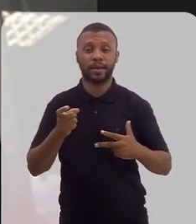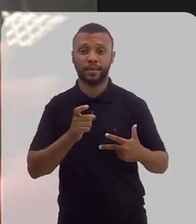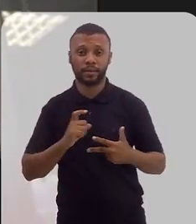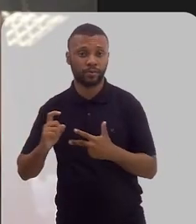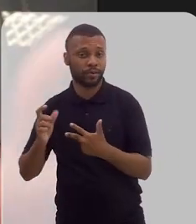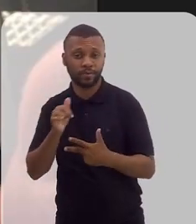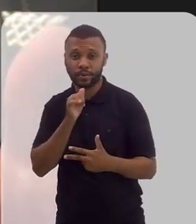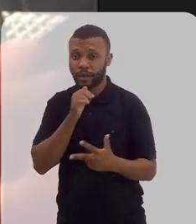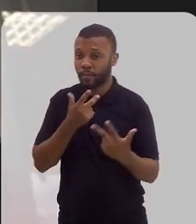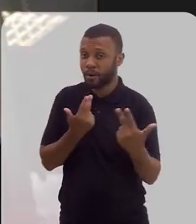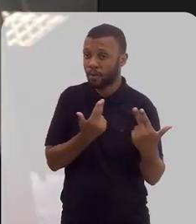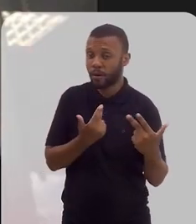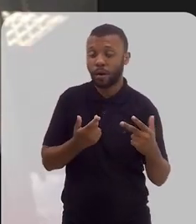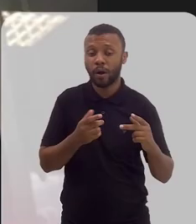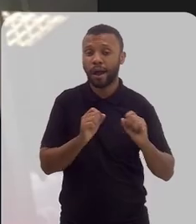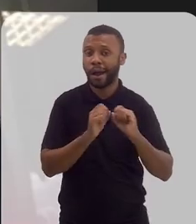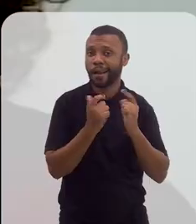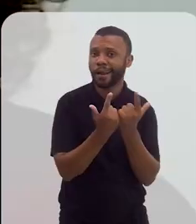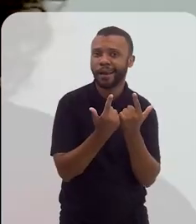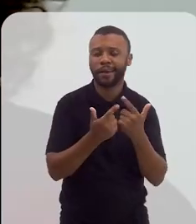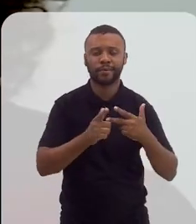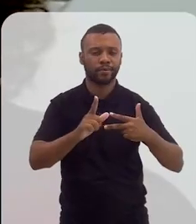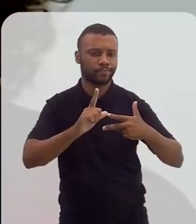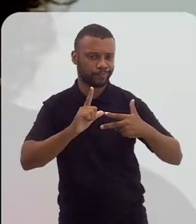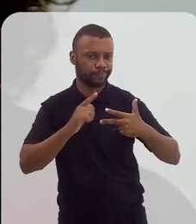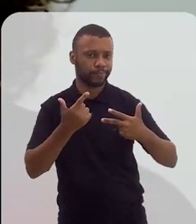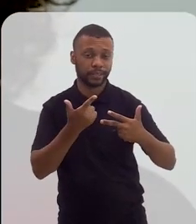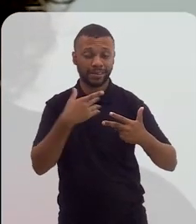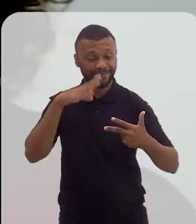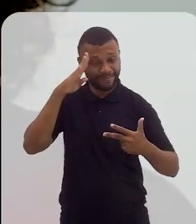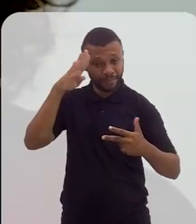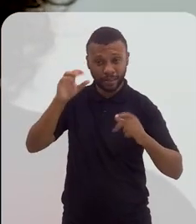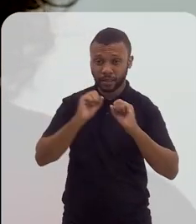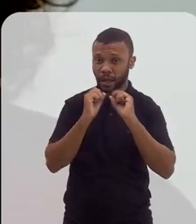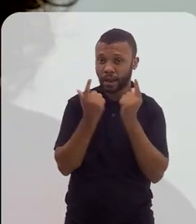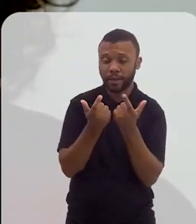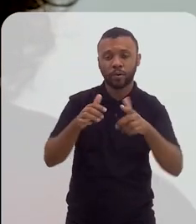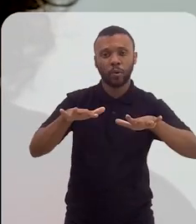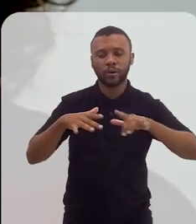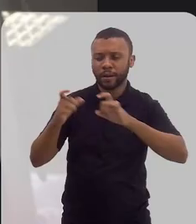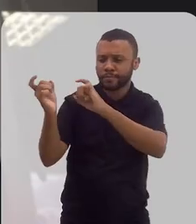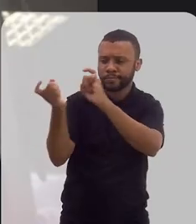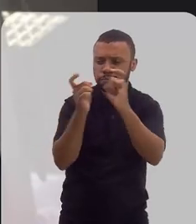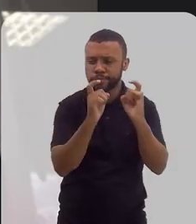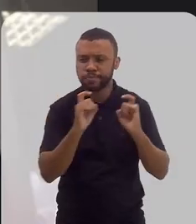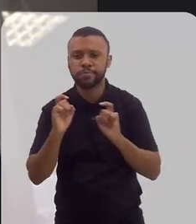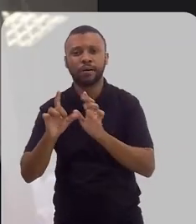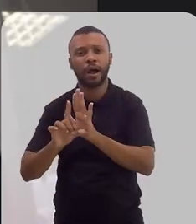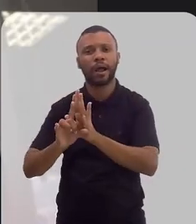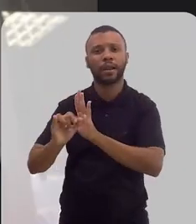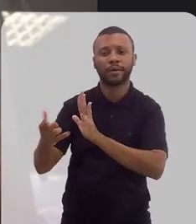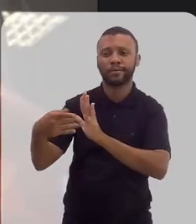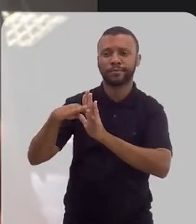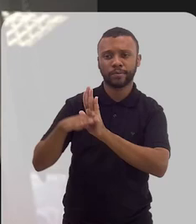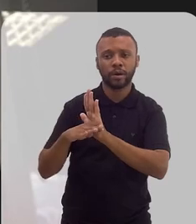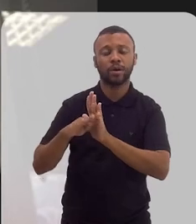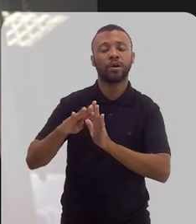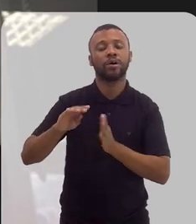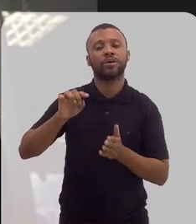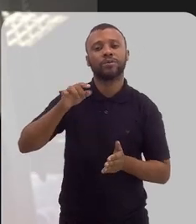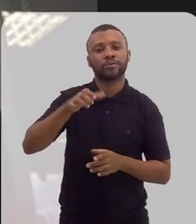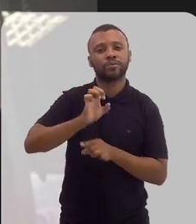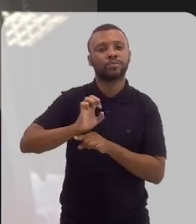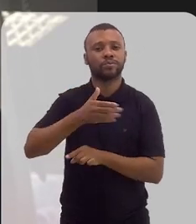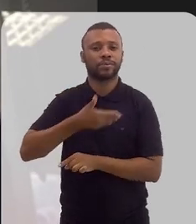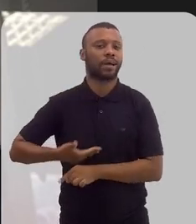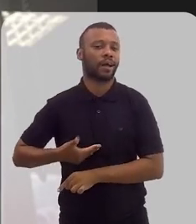A gente fala da Lérgio, uma grande casa que formula a legislação do Estado, que tem um poder enorme para